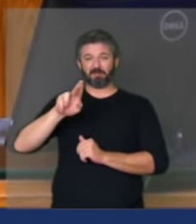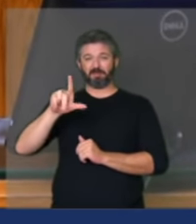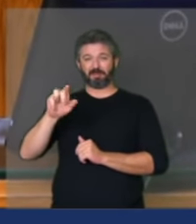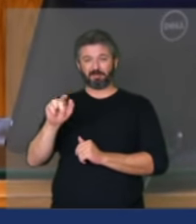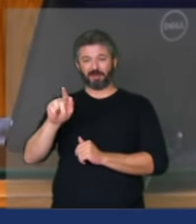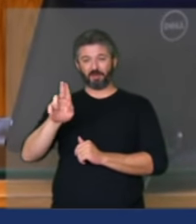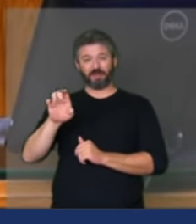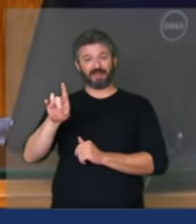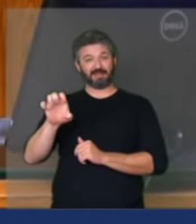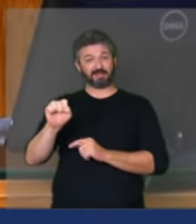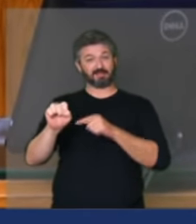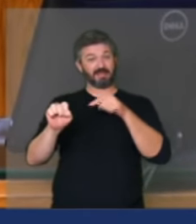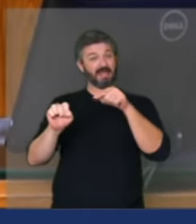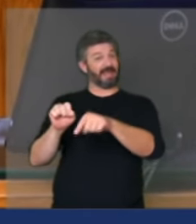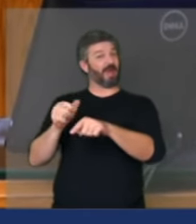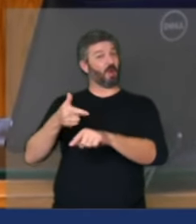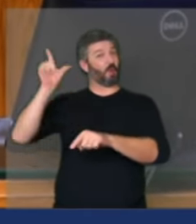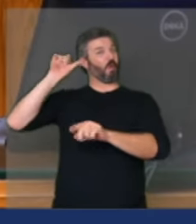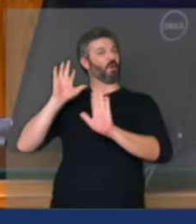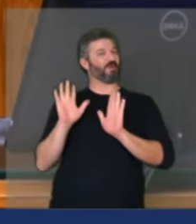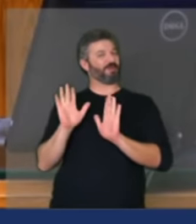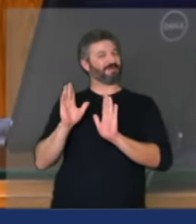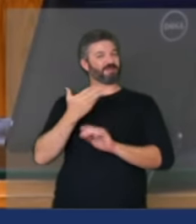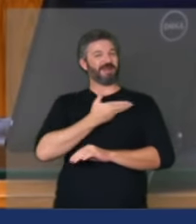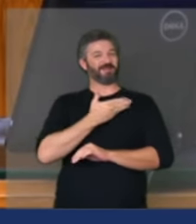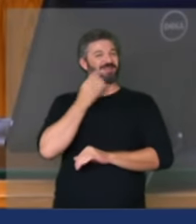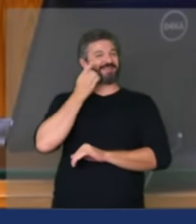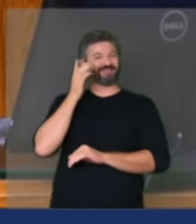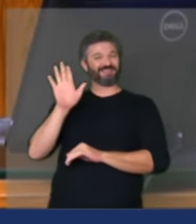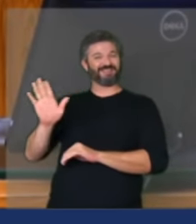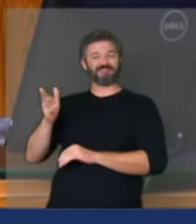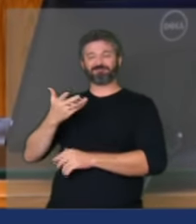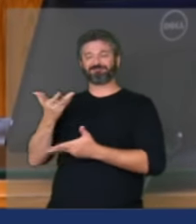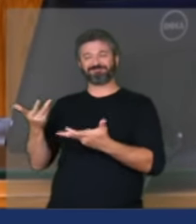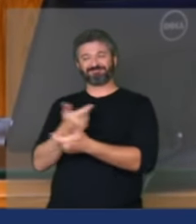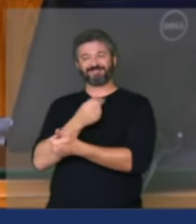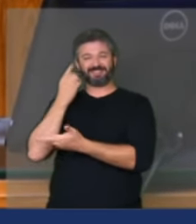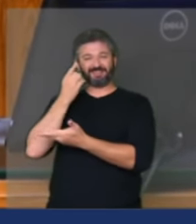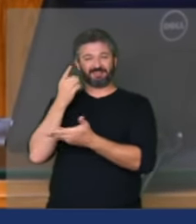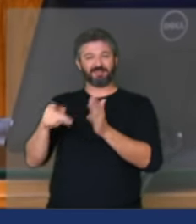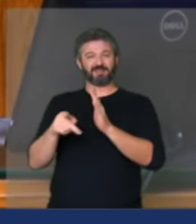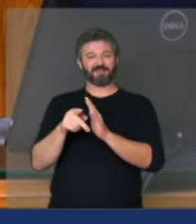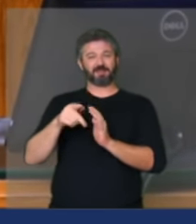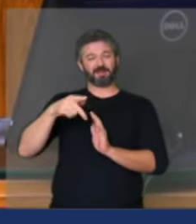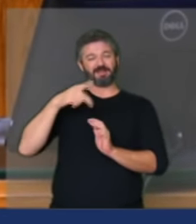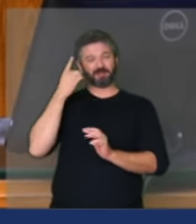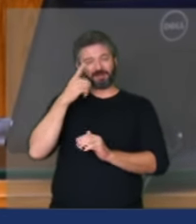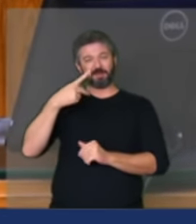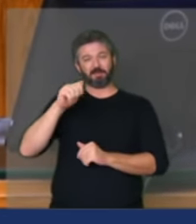Guedes mas esse é outro nosso colega grande parlamentar deputado Paulo Guedes